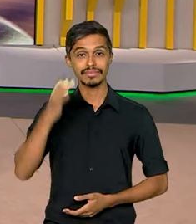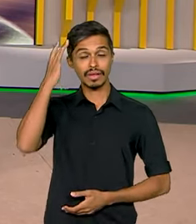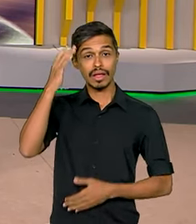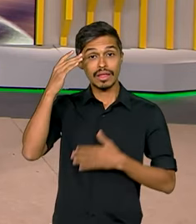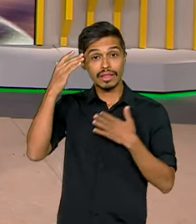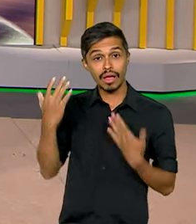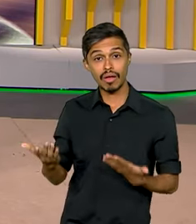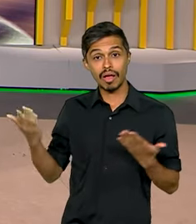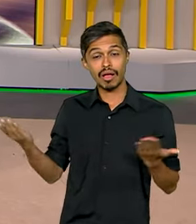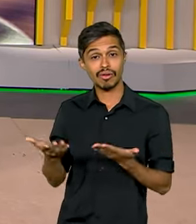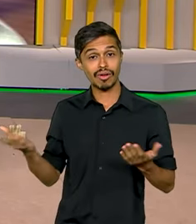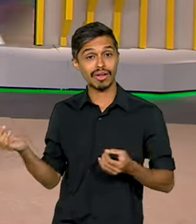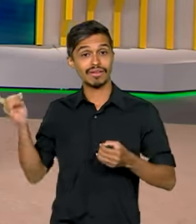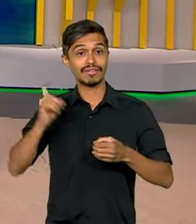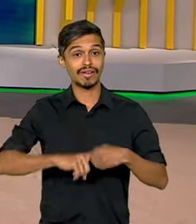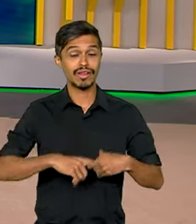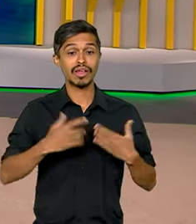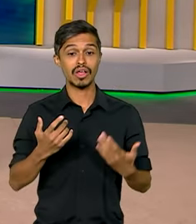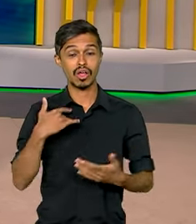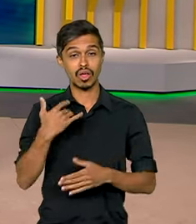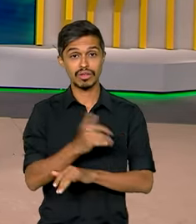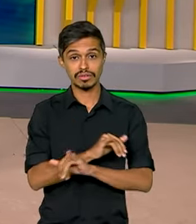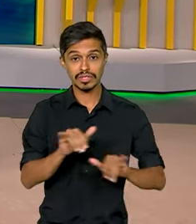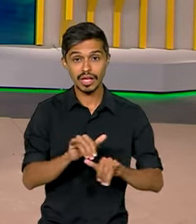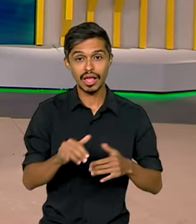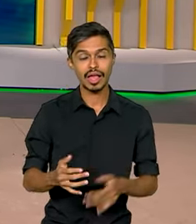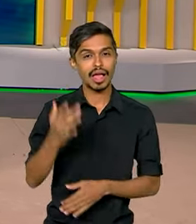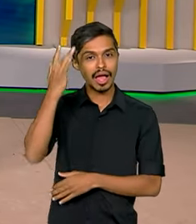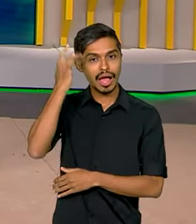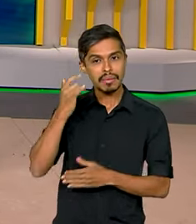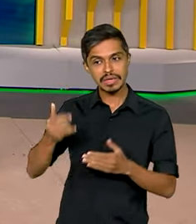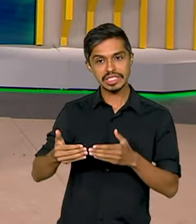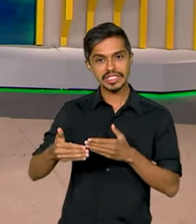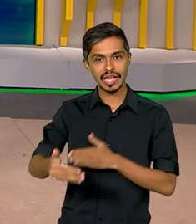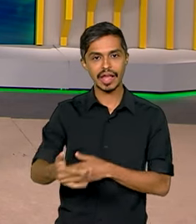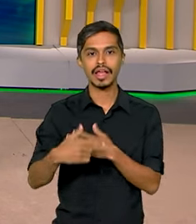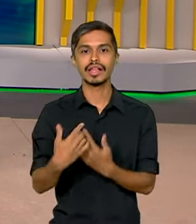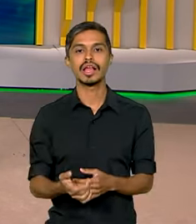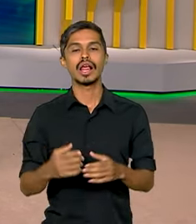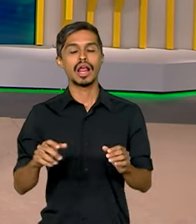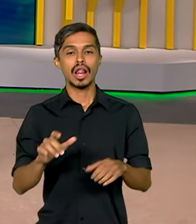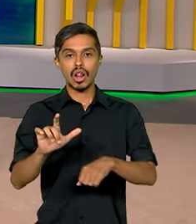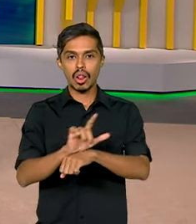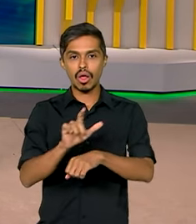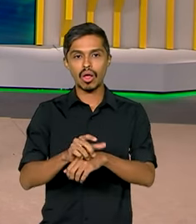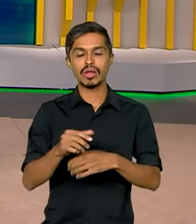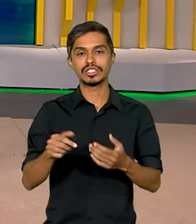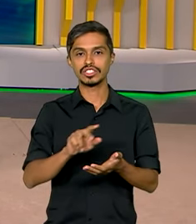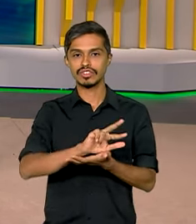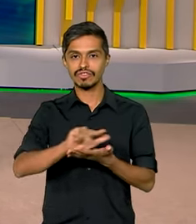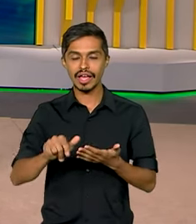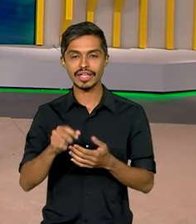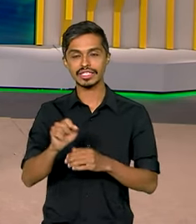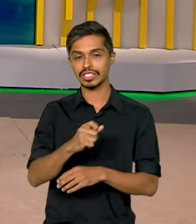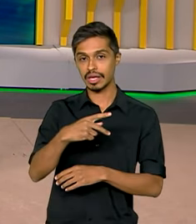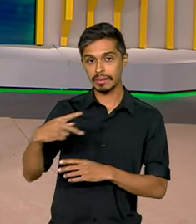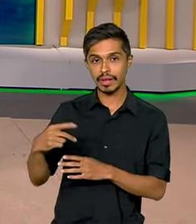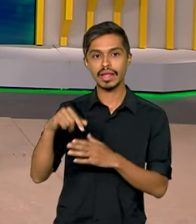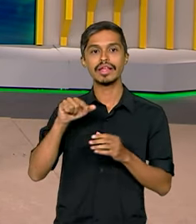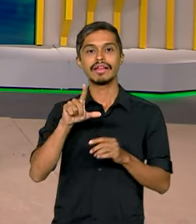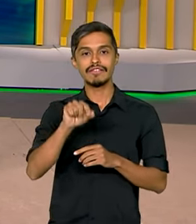Já estamos de volta e olha só essa novidade. A partir de amanhã, as lojas virtuais vão disponibilizar o app